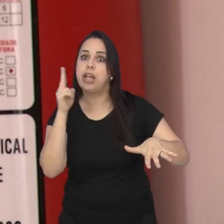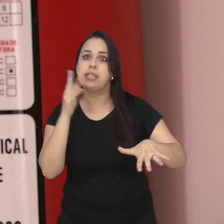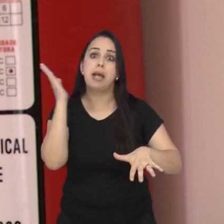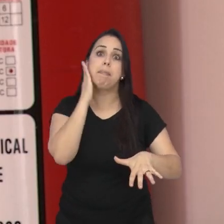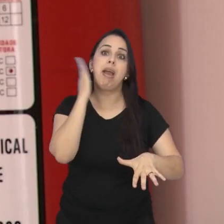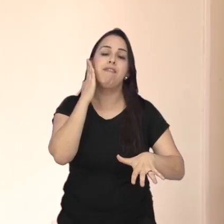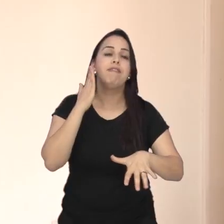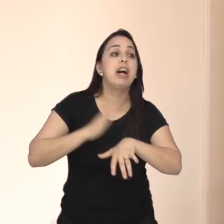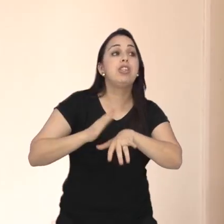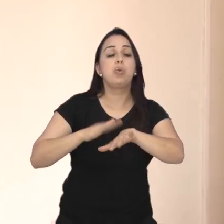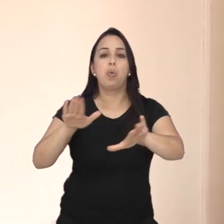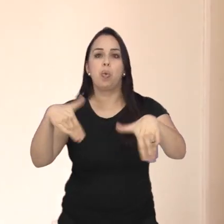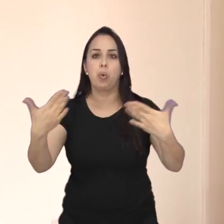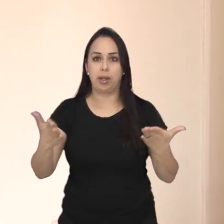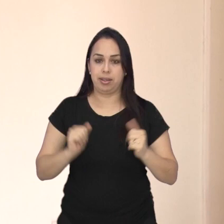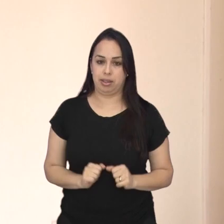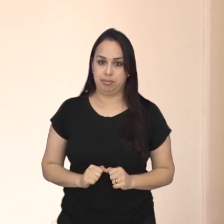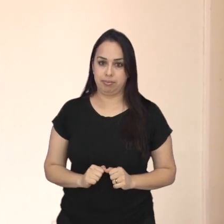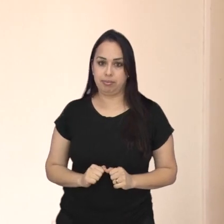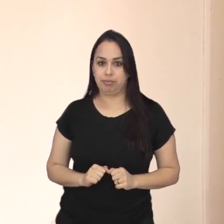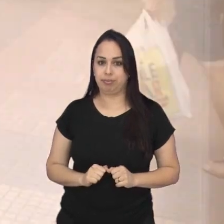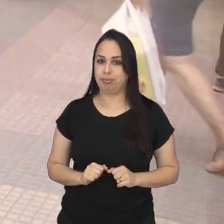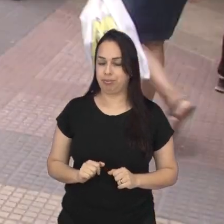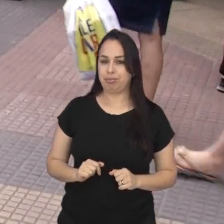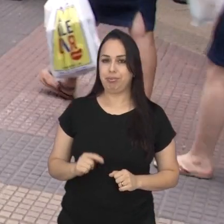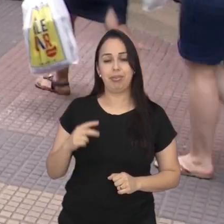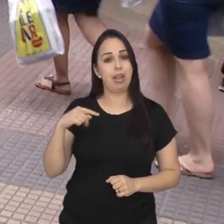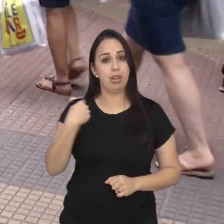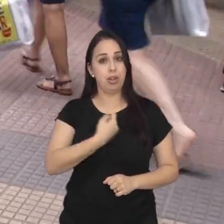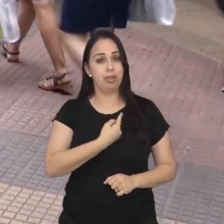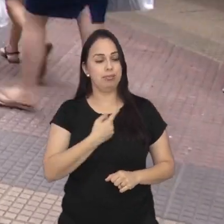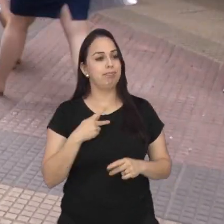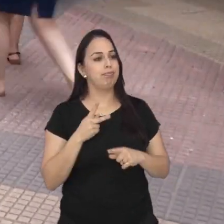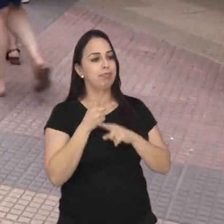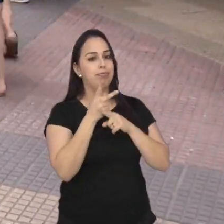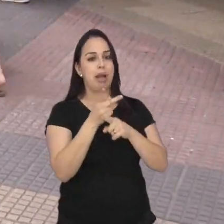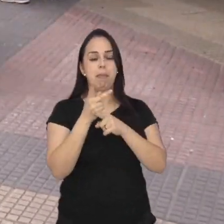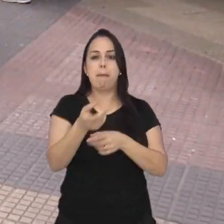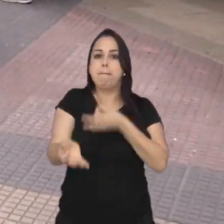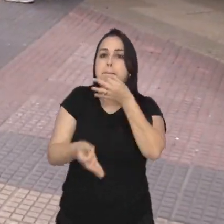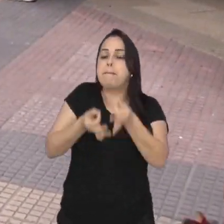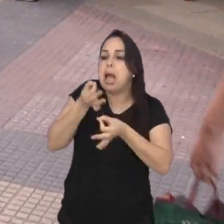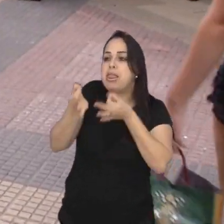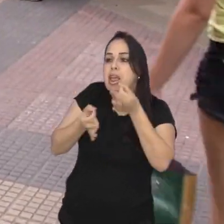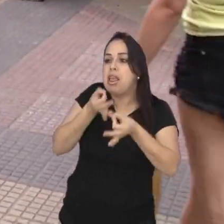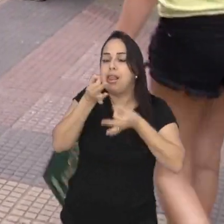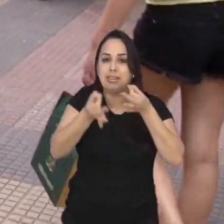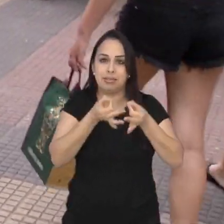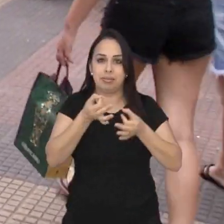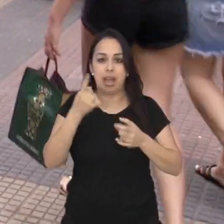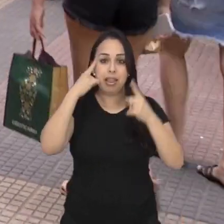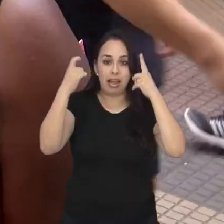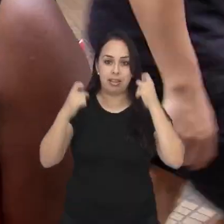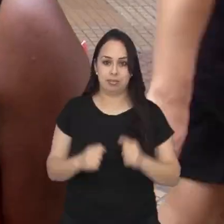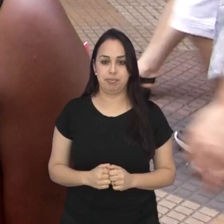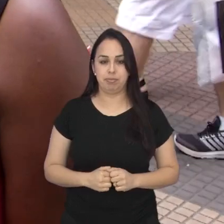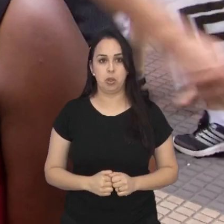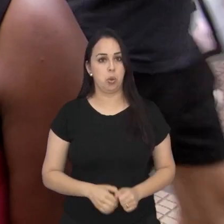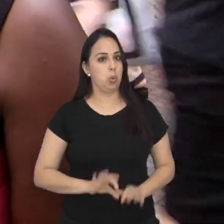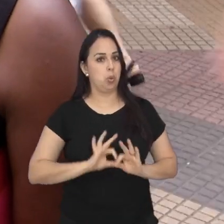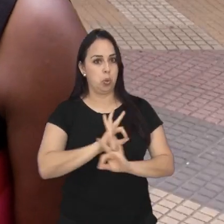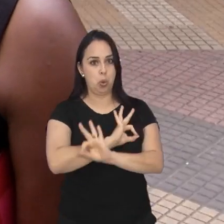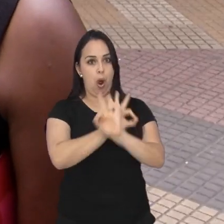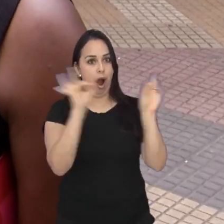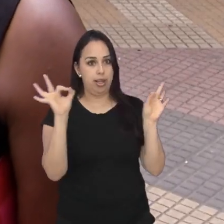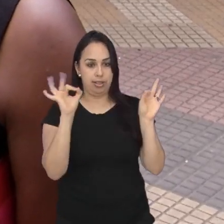desastres naturais e outros imprevistos. E nós fomos às ruas para saber o que a população acha dessa ideia. Seria